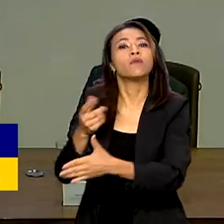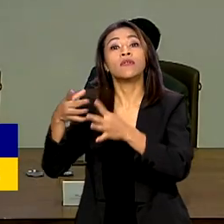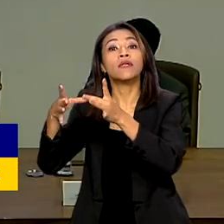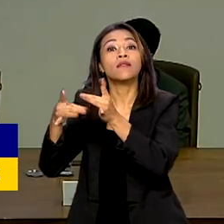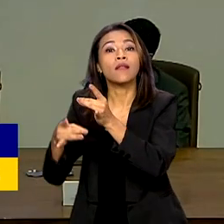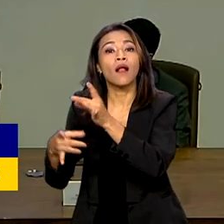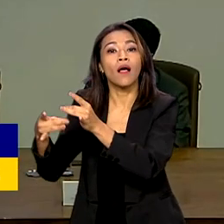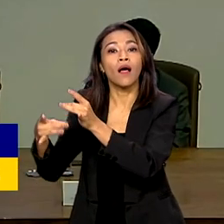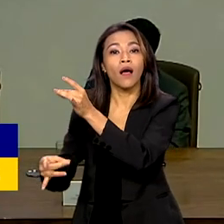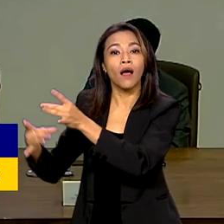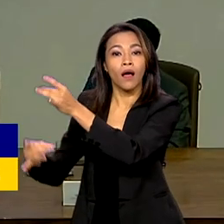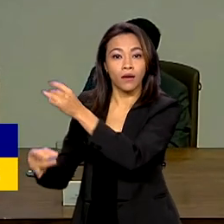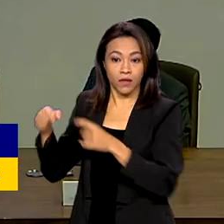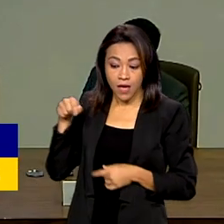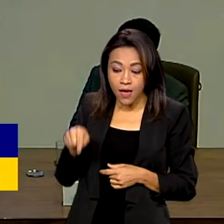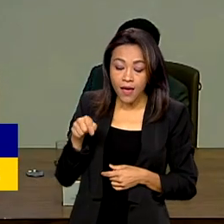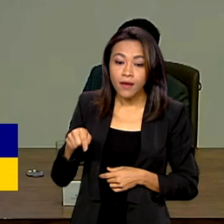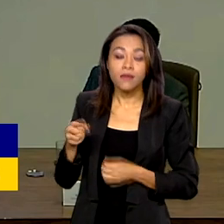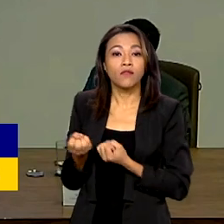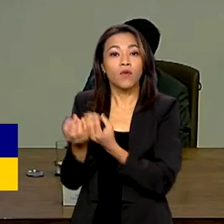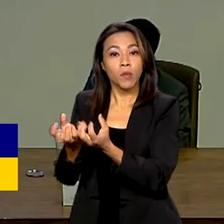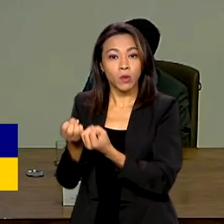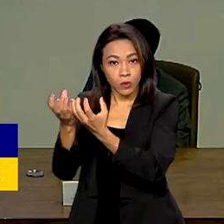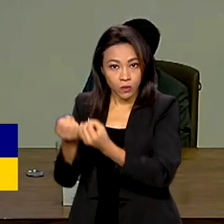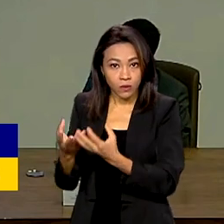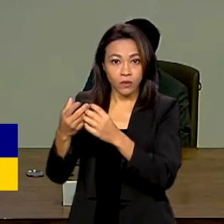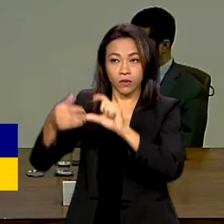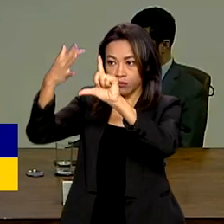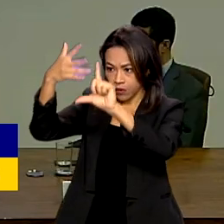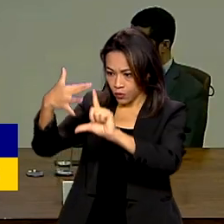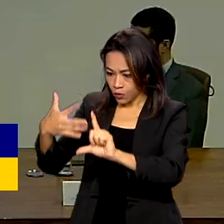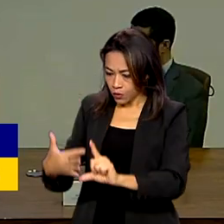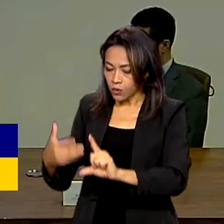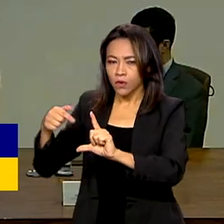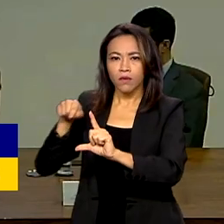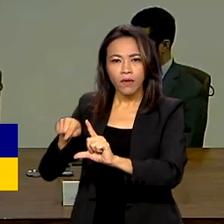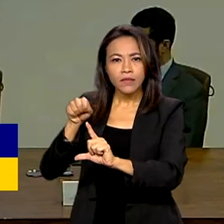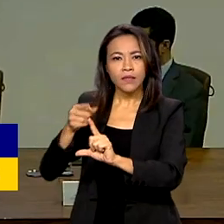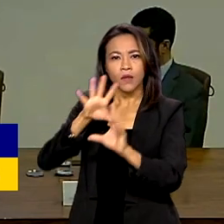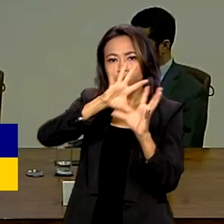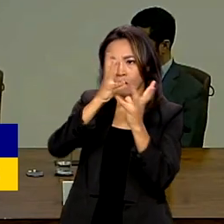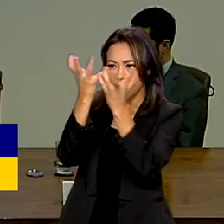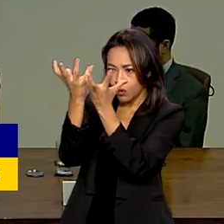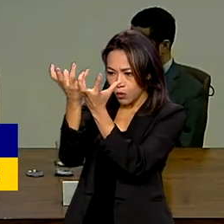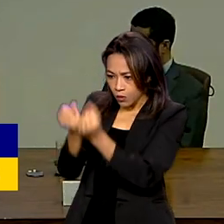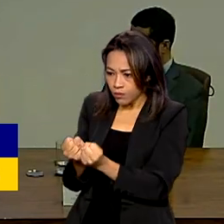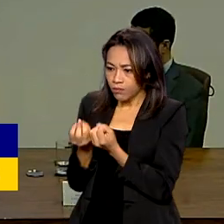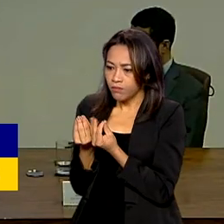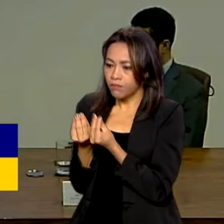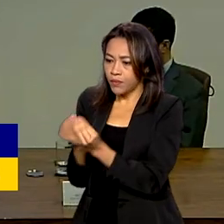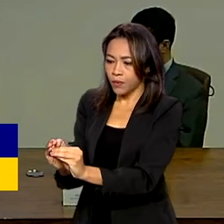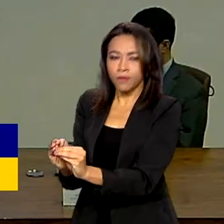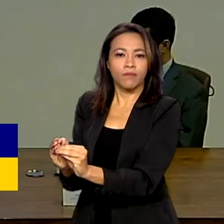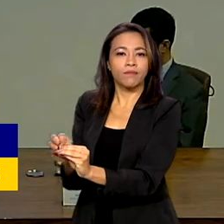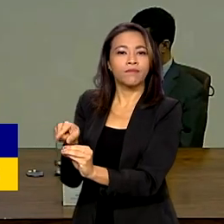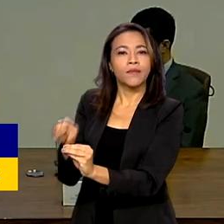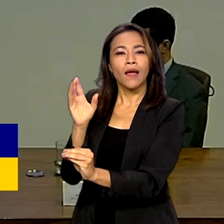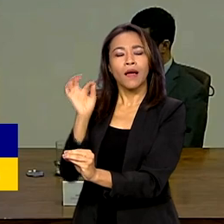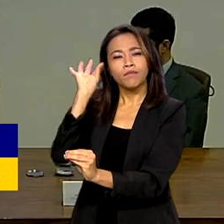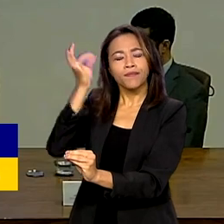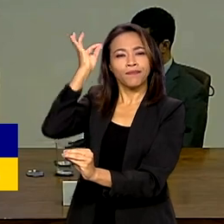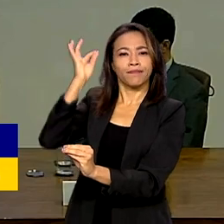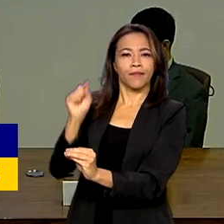indicadores vai nos dar dados mais consistentes, mais amplos. Esses dados ficarão disponíveis de forma mais